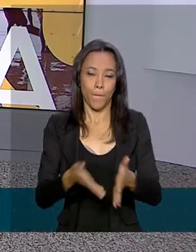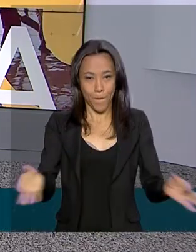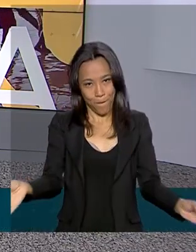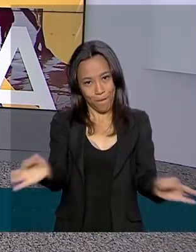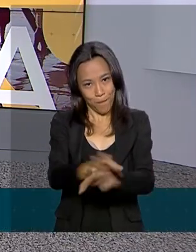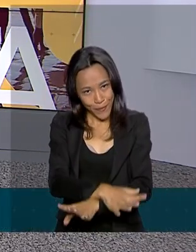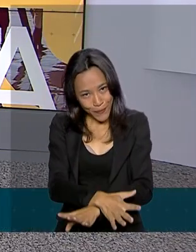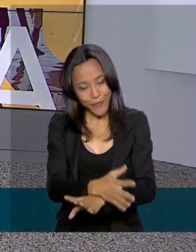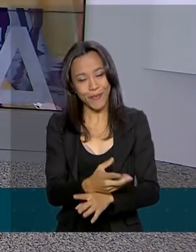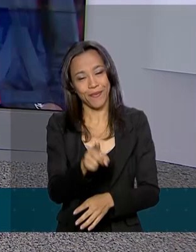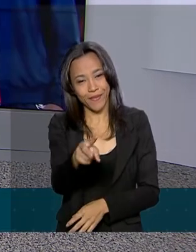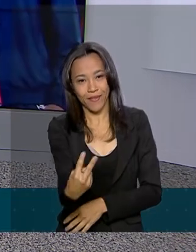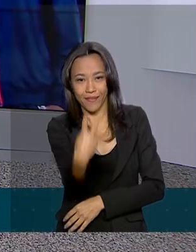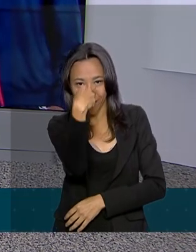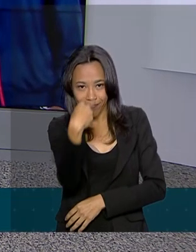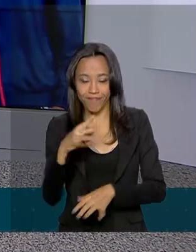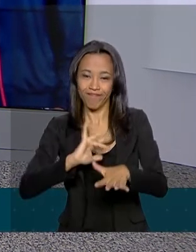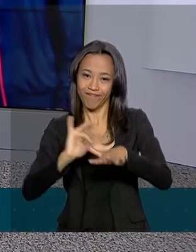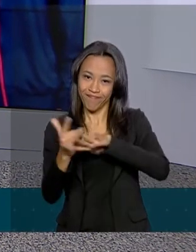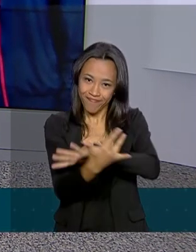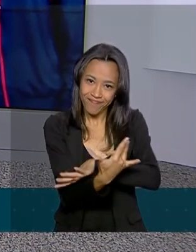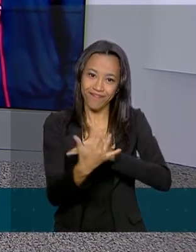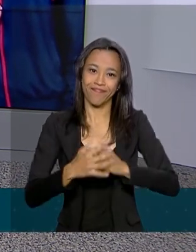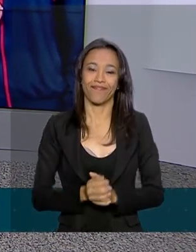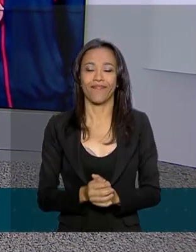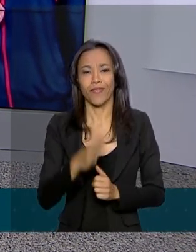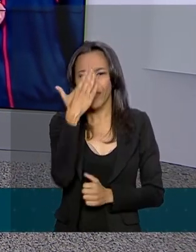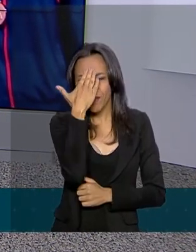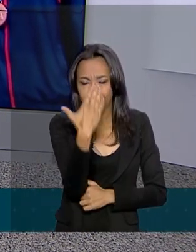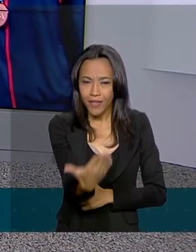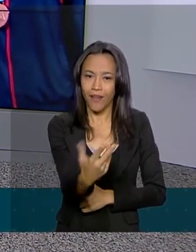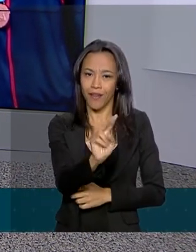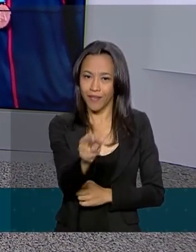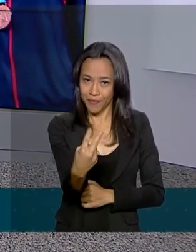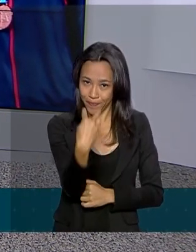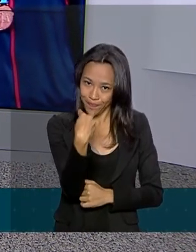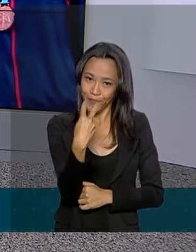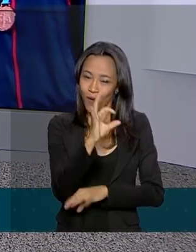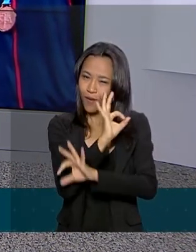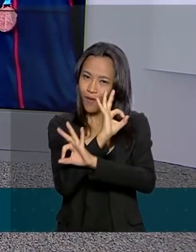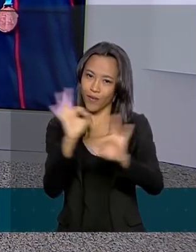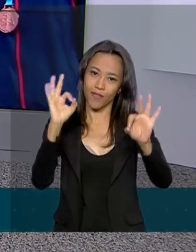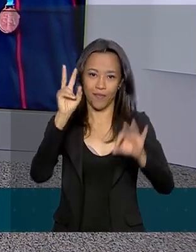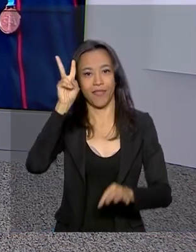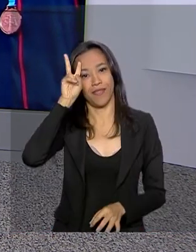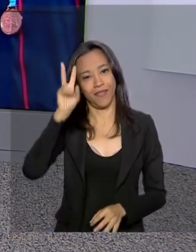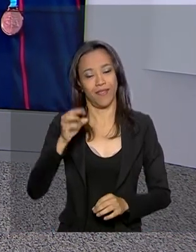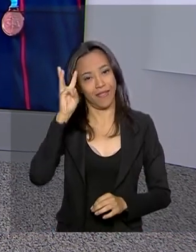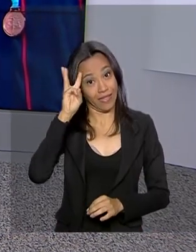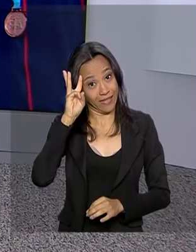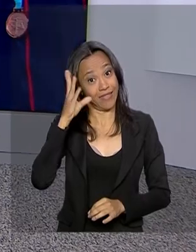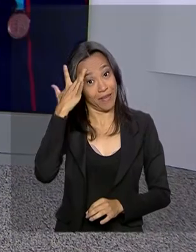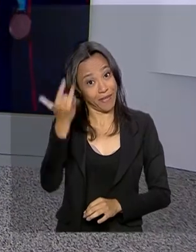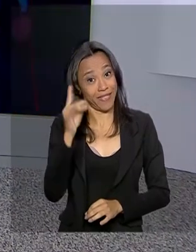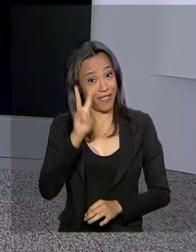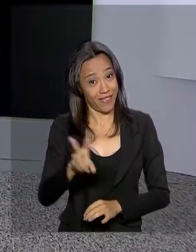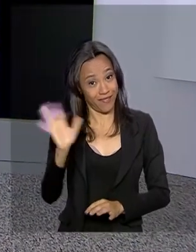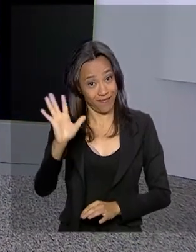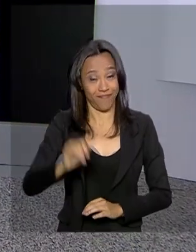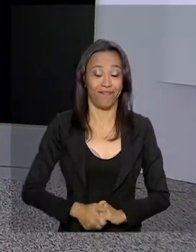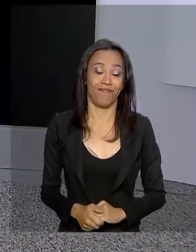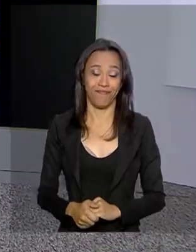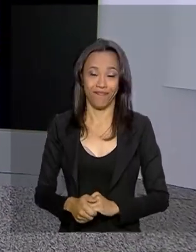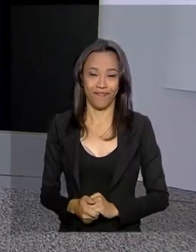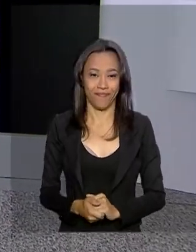termina aqui, nos acompanhe também pelas redes sociais. Obrigada pela sua companhia, ótima terça-feira e a gente se vê amanhã. Até lá!